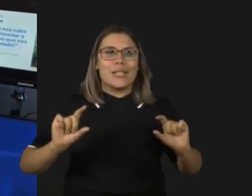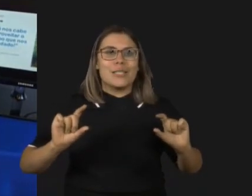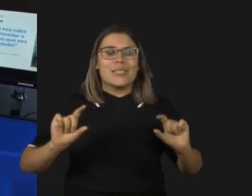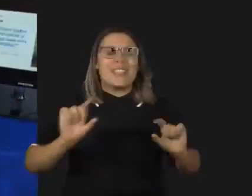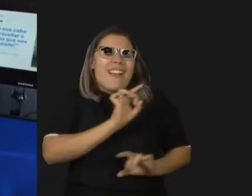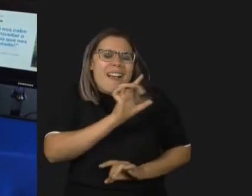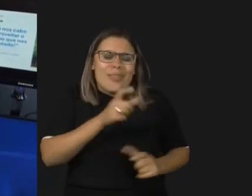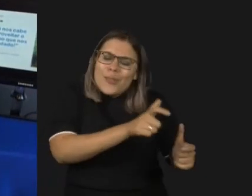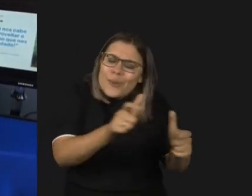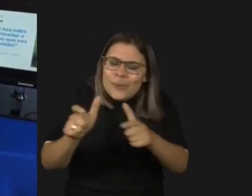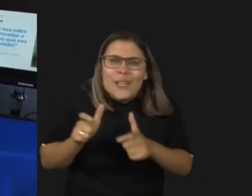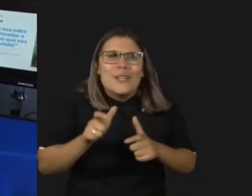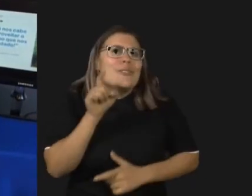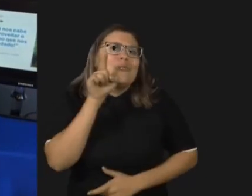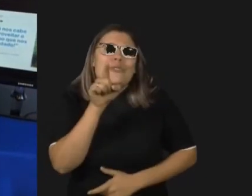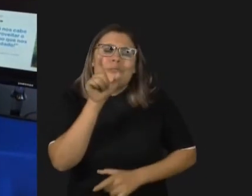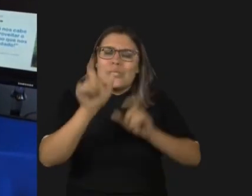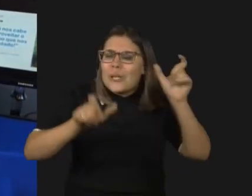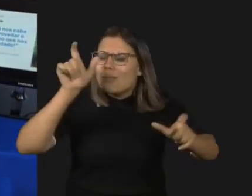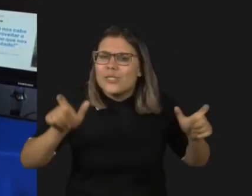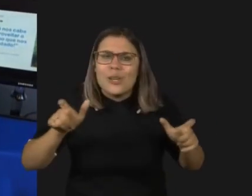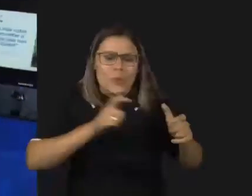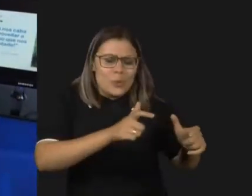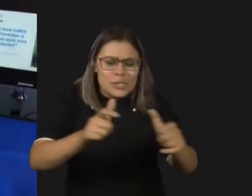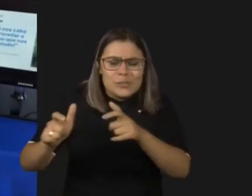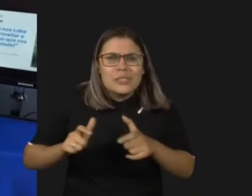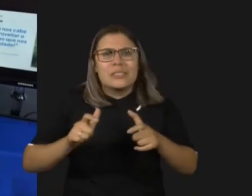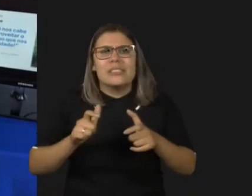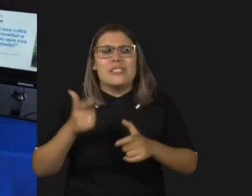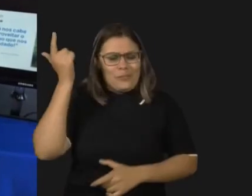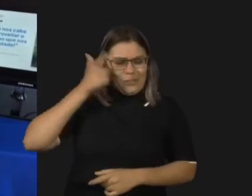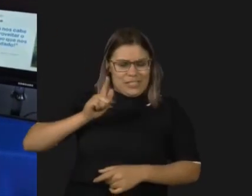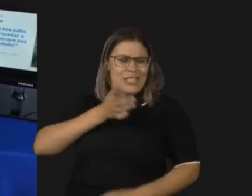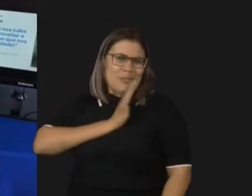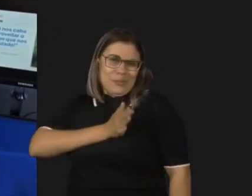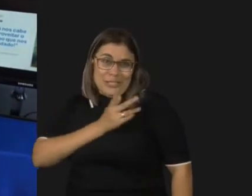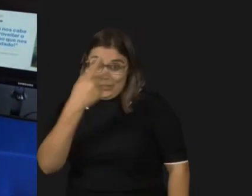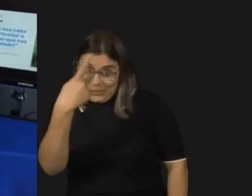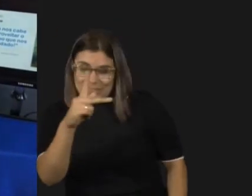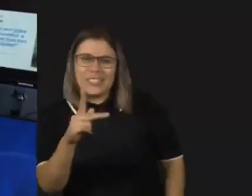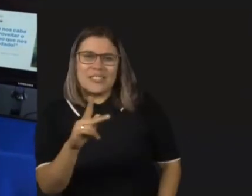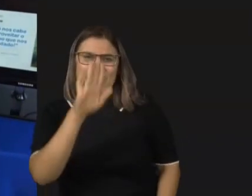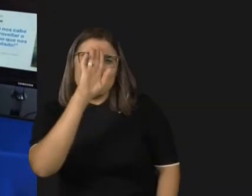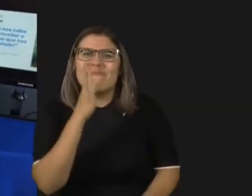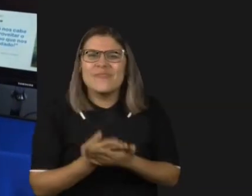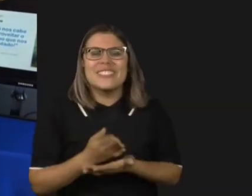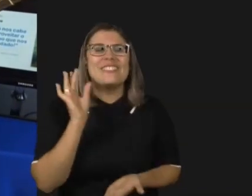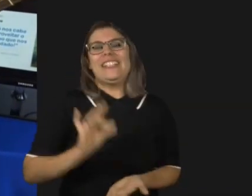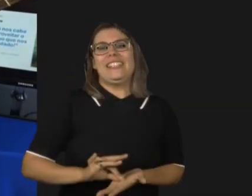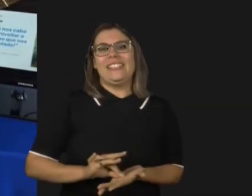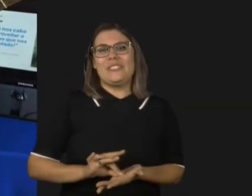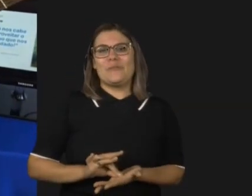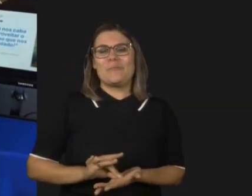ambiente Onde vocês estiverem Onde quer que vocês estejam Isso vai entrar No coração de vocês Tenho certeza No